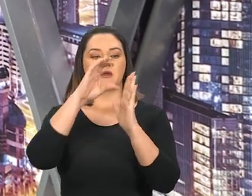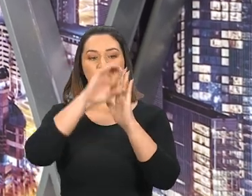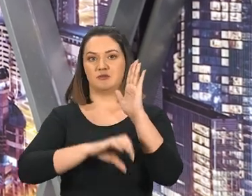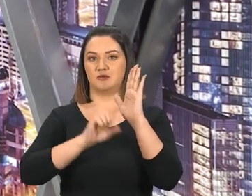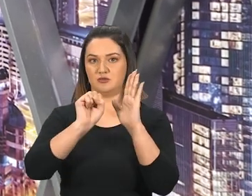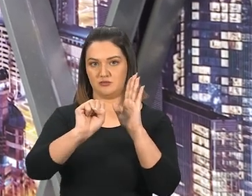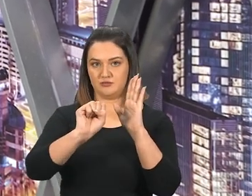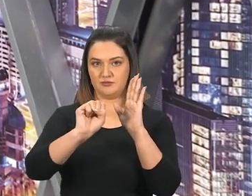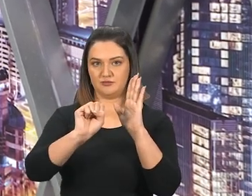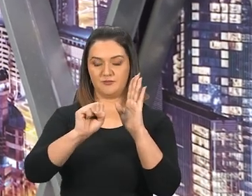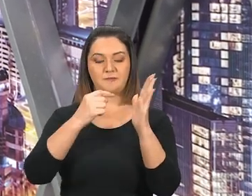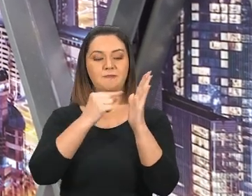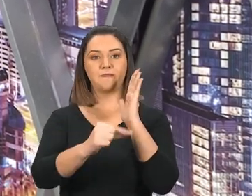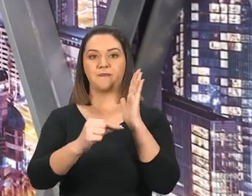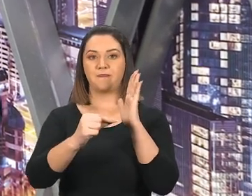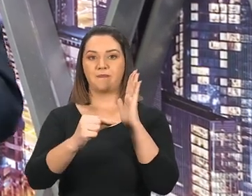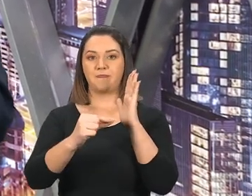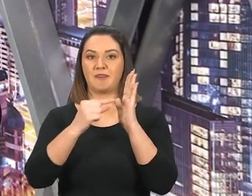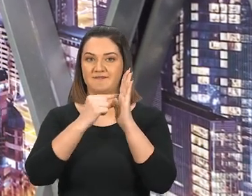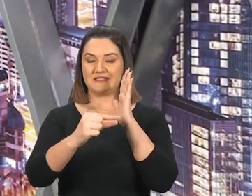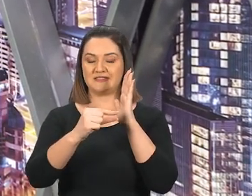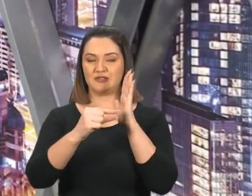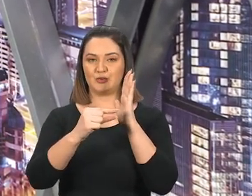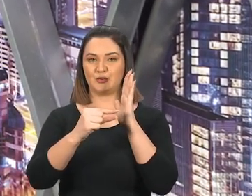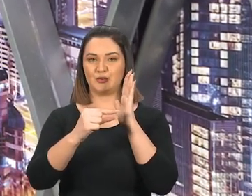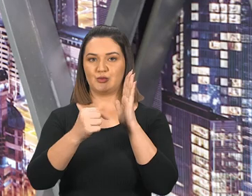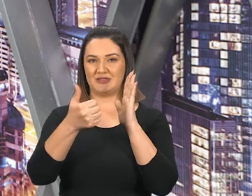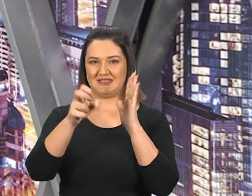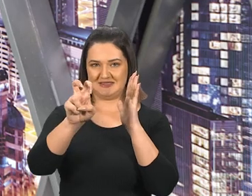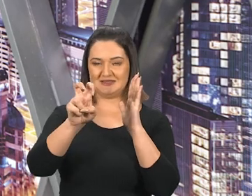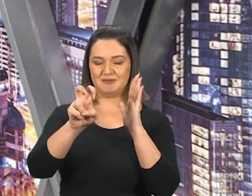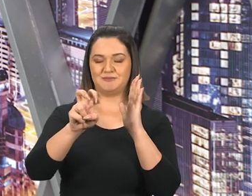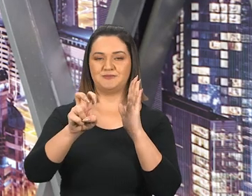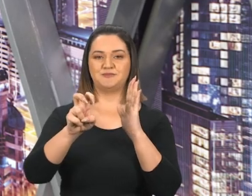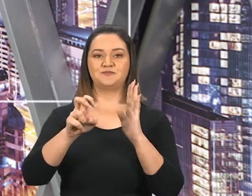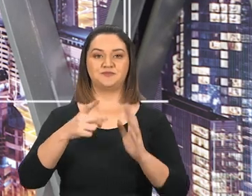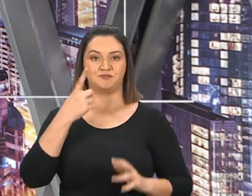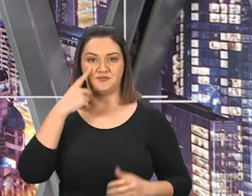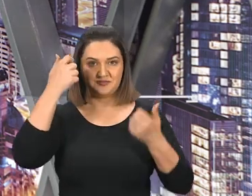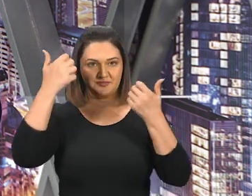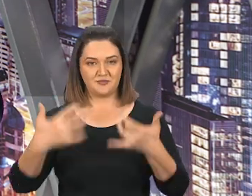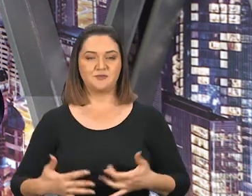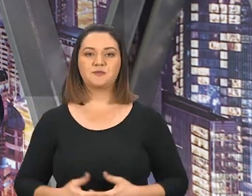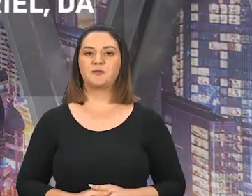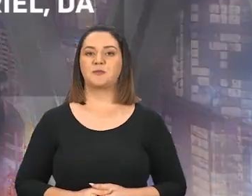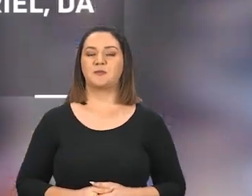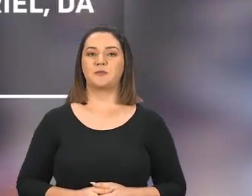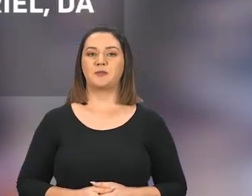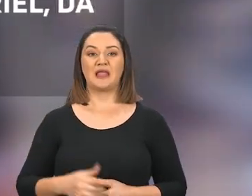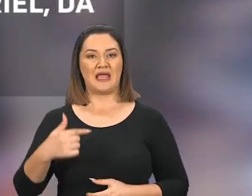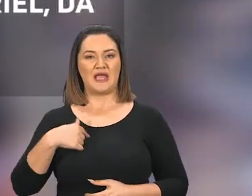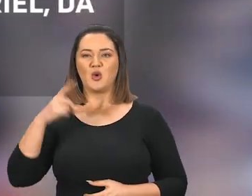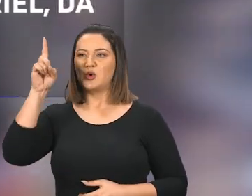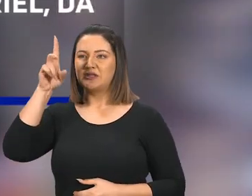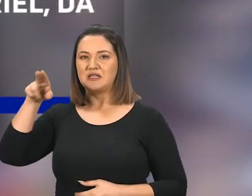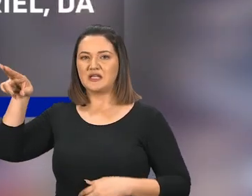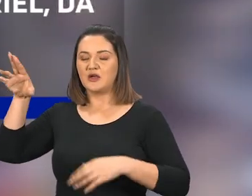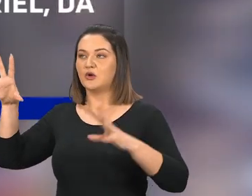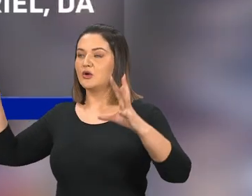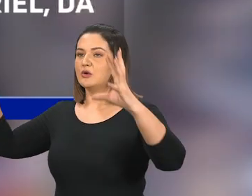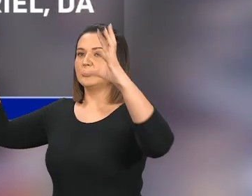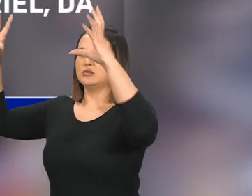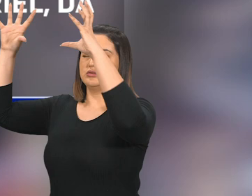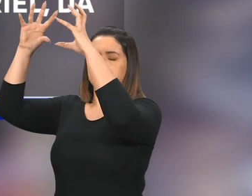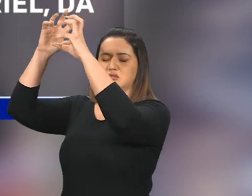Daniel capítulo 8, Versículo de número 15, Fala assim, Havendo eu, Daniel,